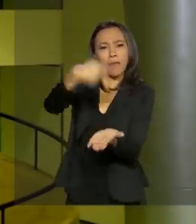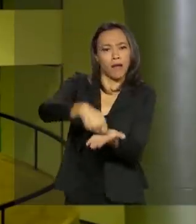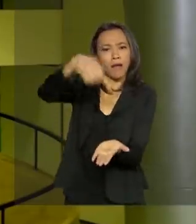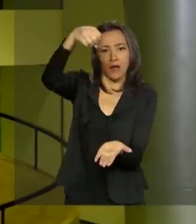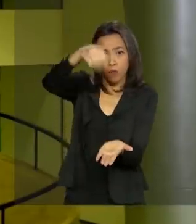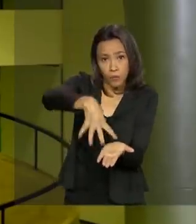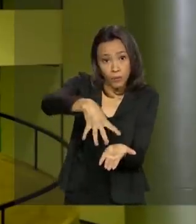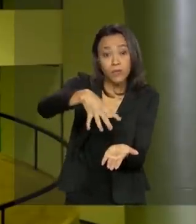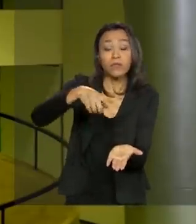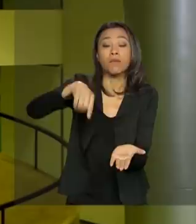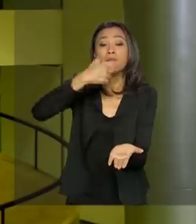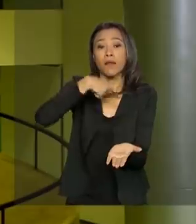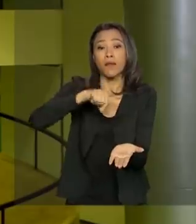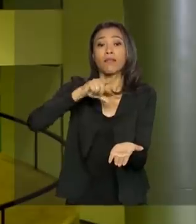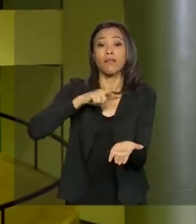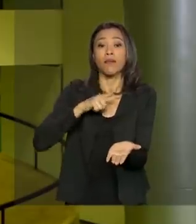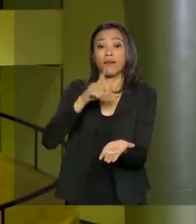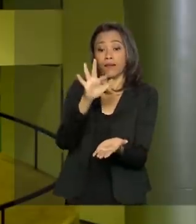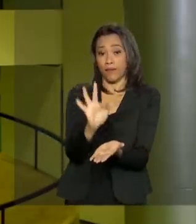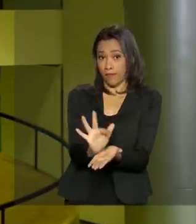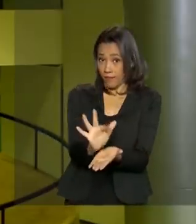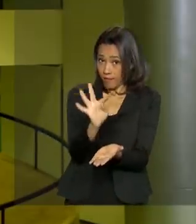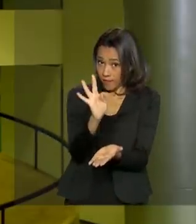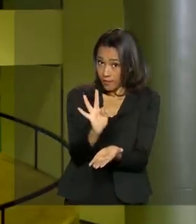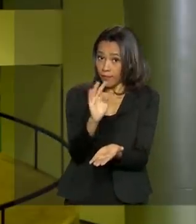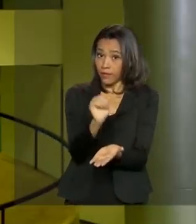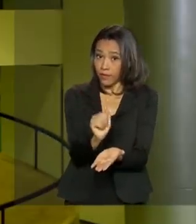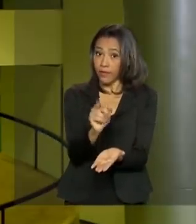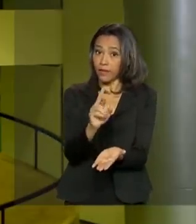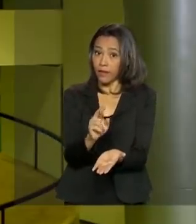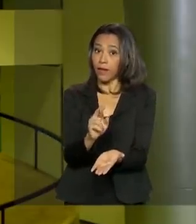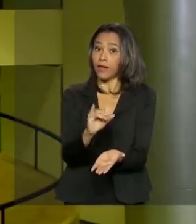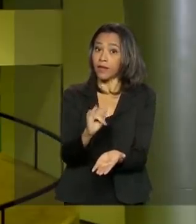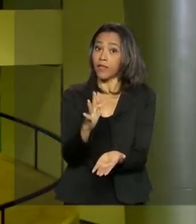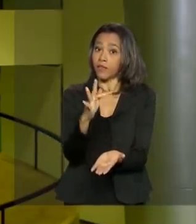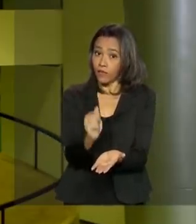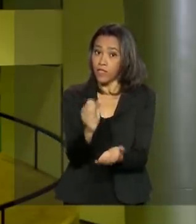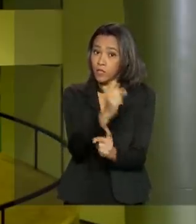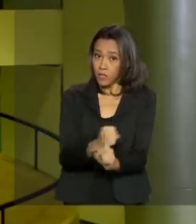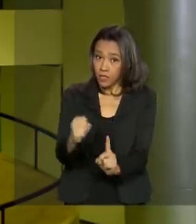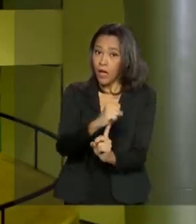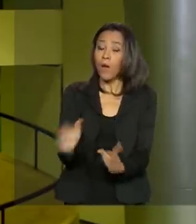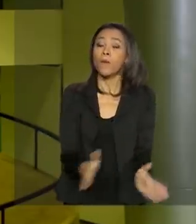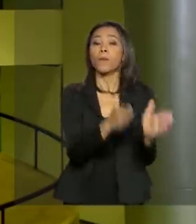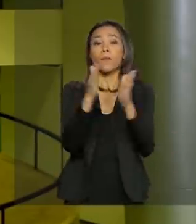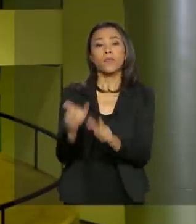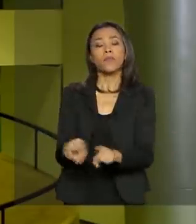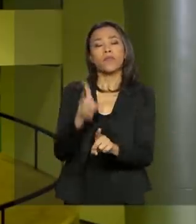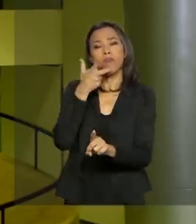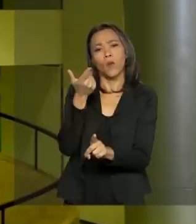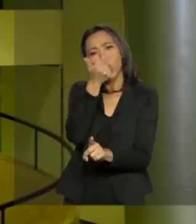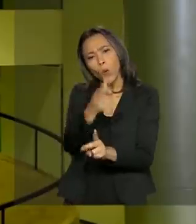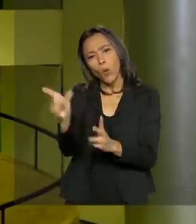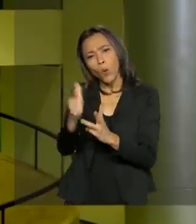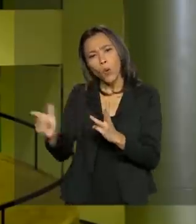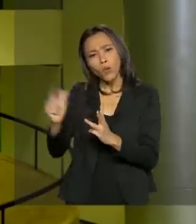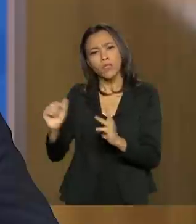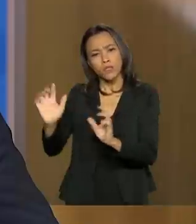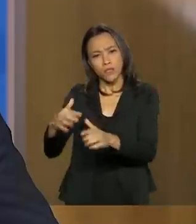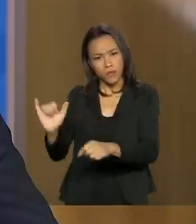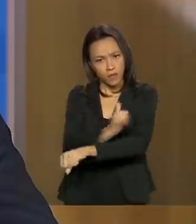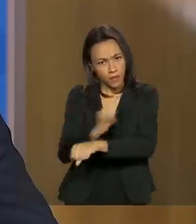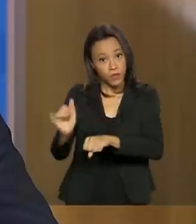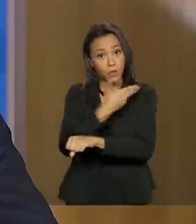beneficiários da tarifa social. Bolsonaro comentou também outras medidas adotadas pelo governo.